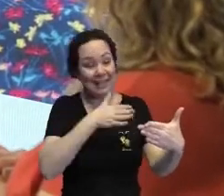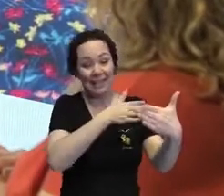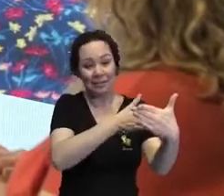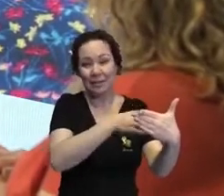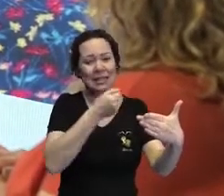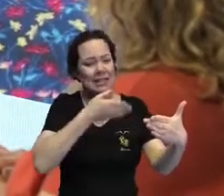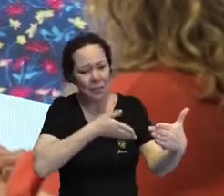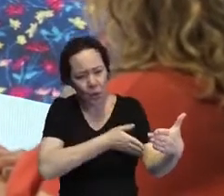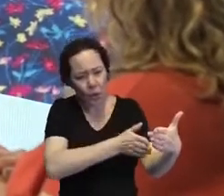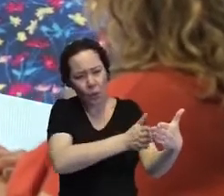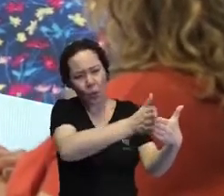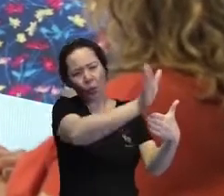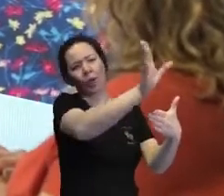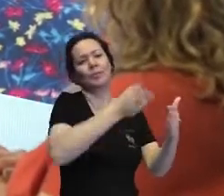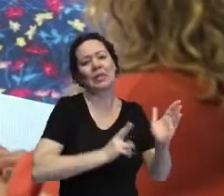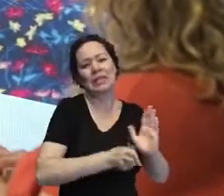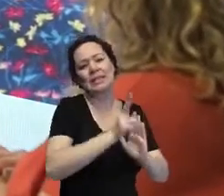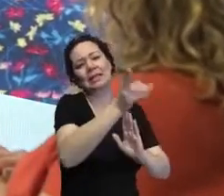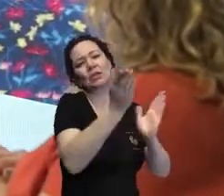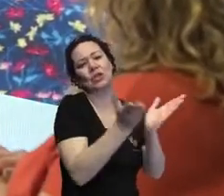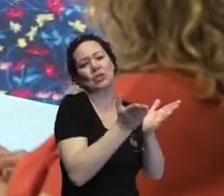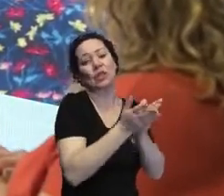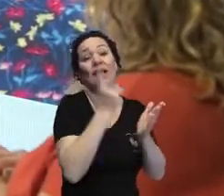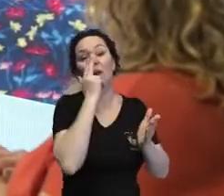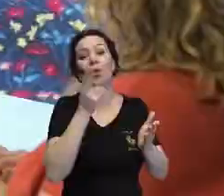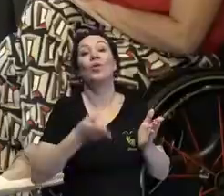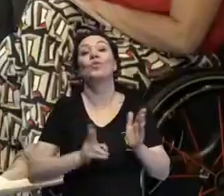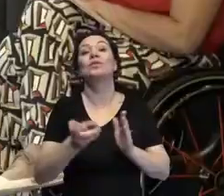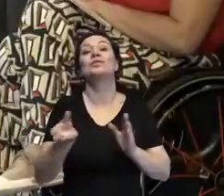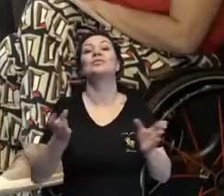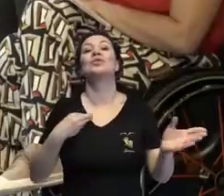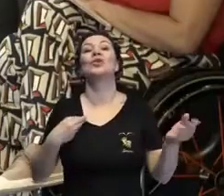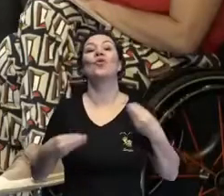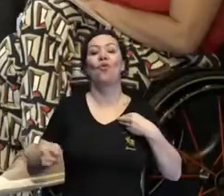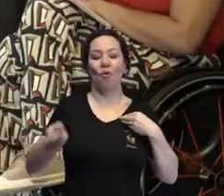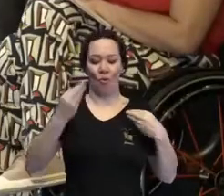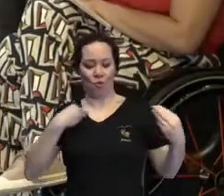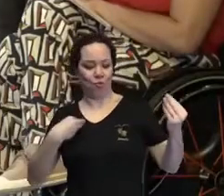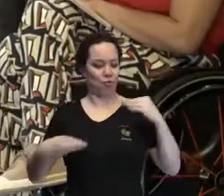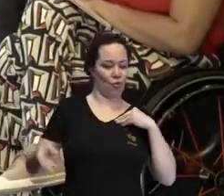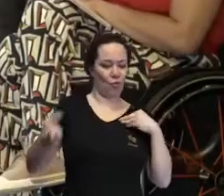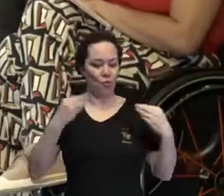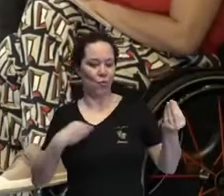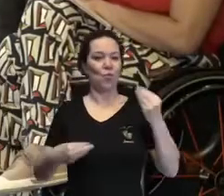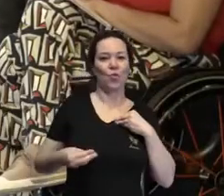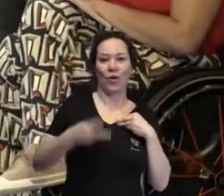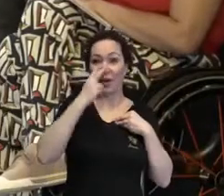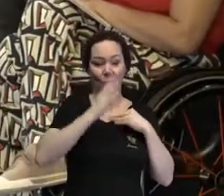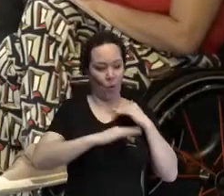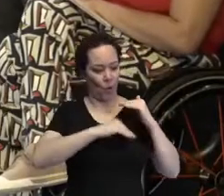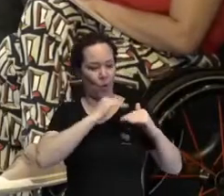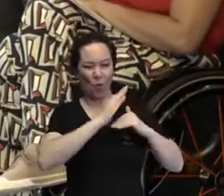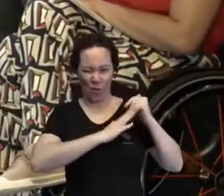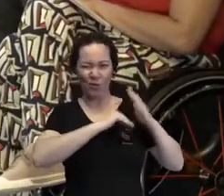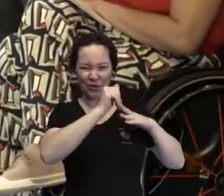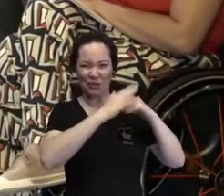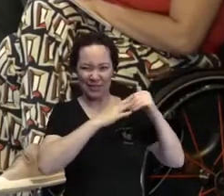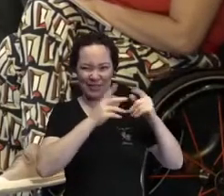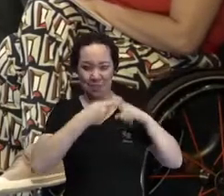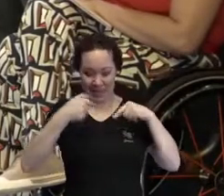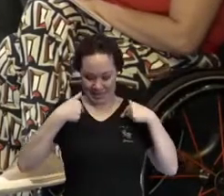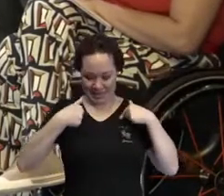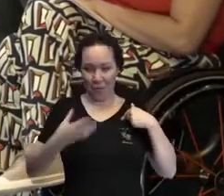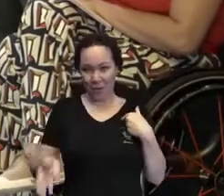sempre em construção. Acho que esse, para mim, esse é o grande diferencial. Nós somos seres humanos